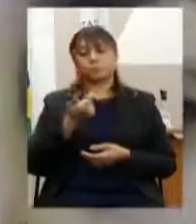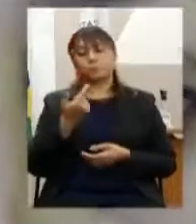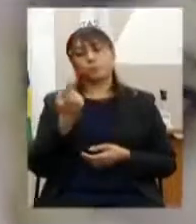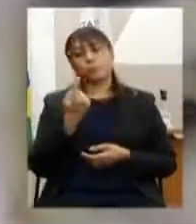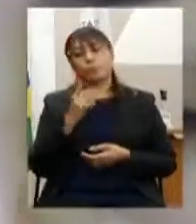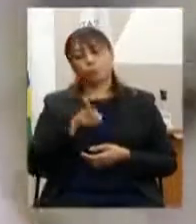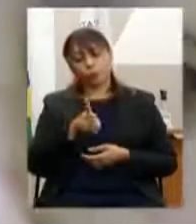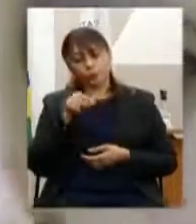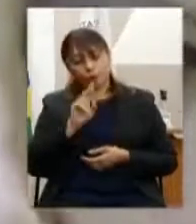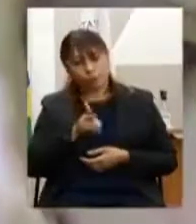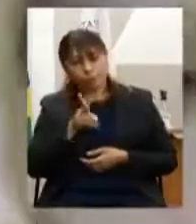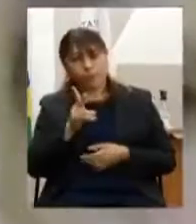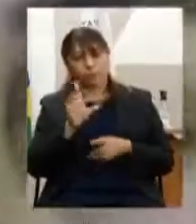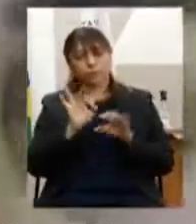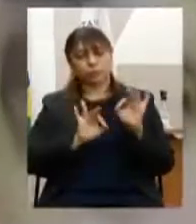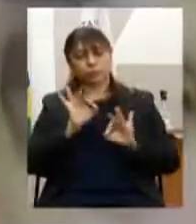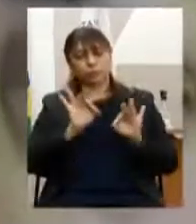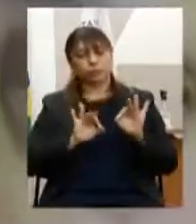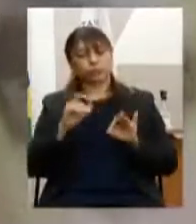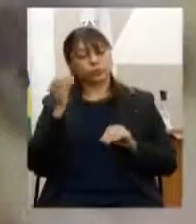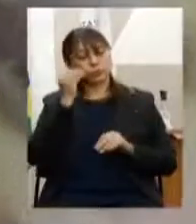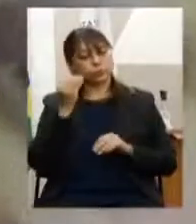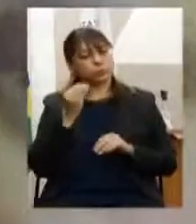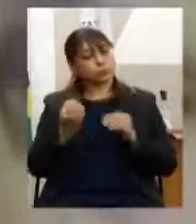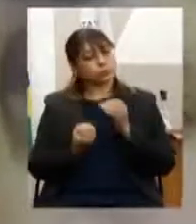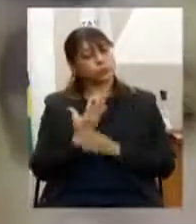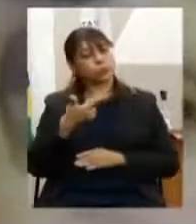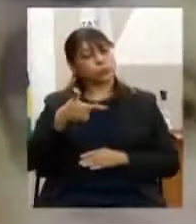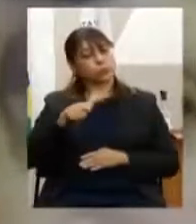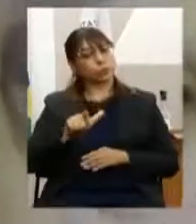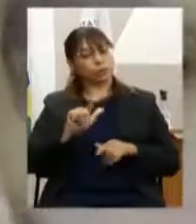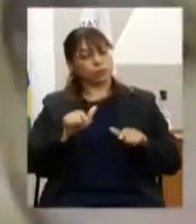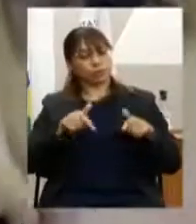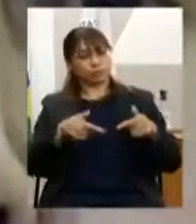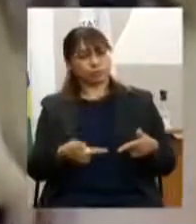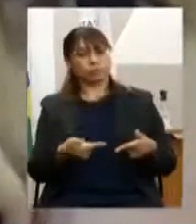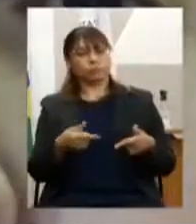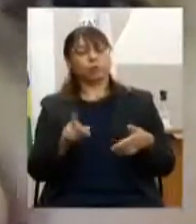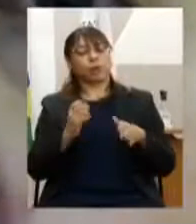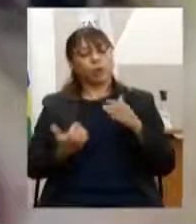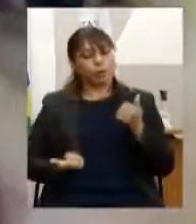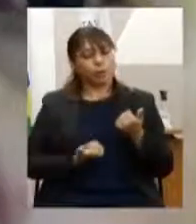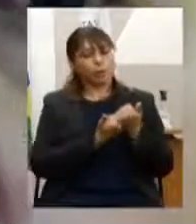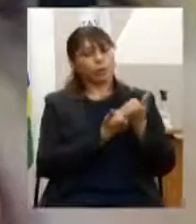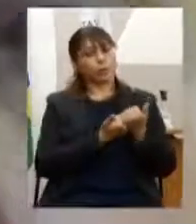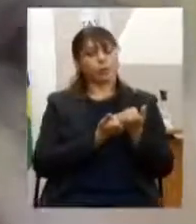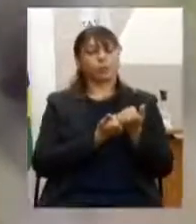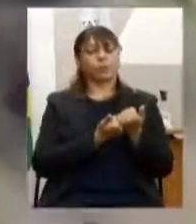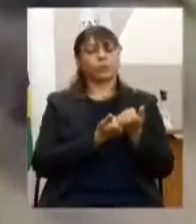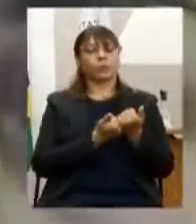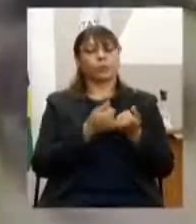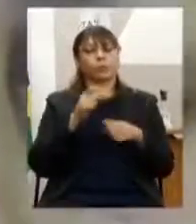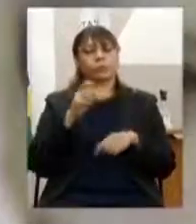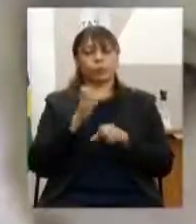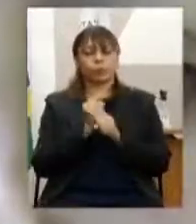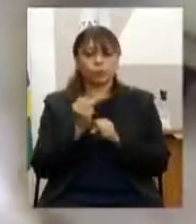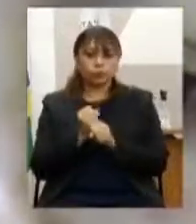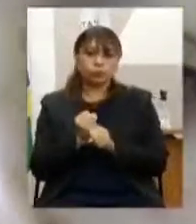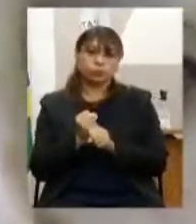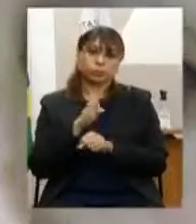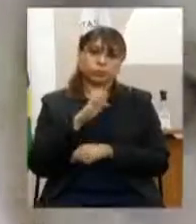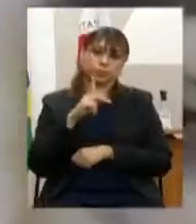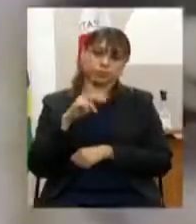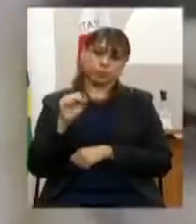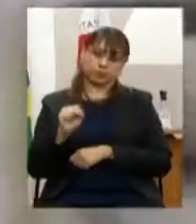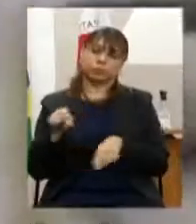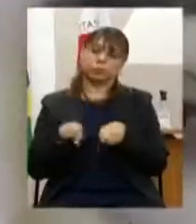programa é também uma criação de uma nova ação, chamada Apoio à Produção da EPS, com unidade orçamentária